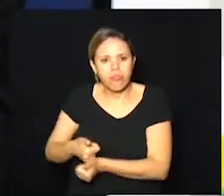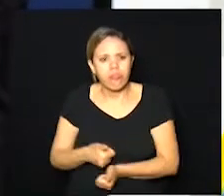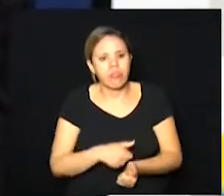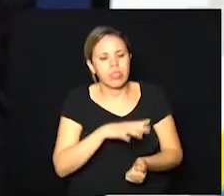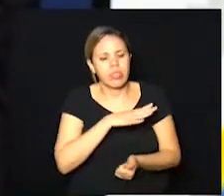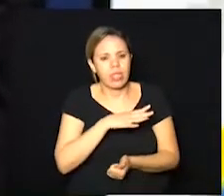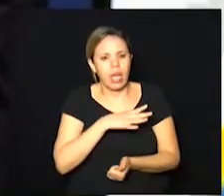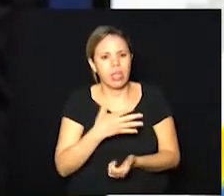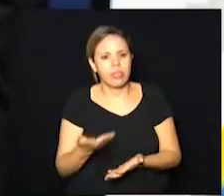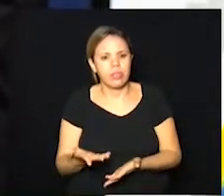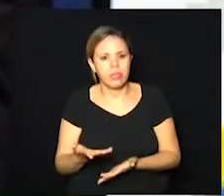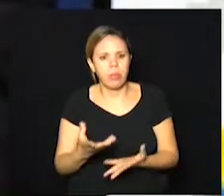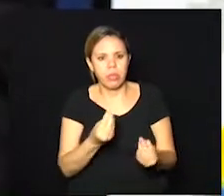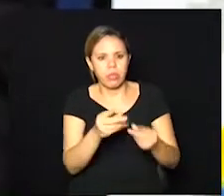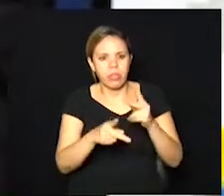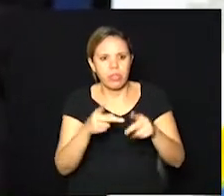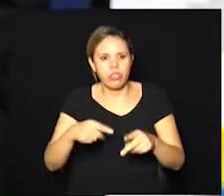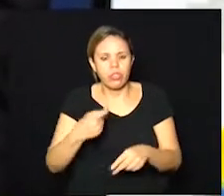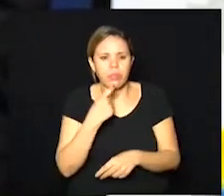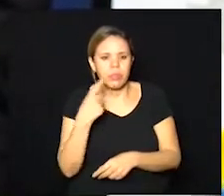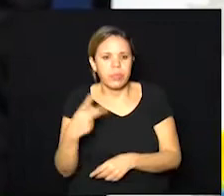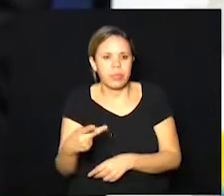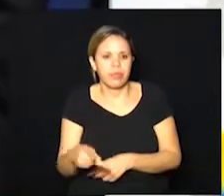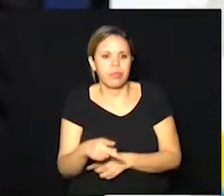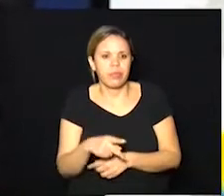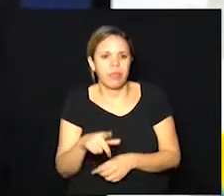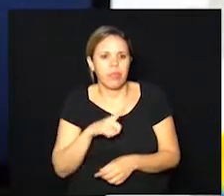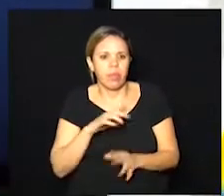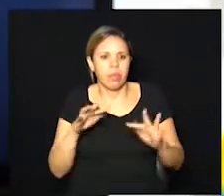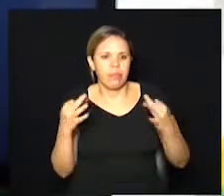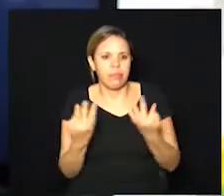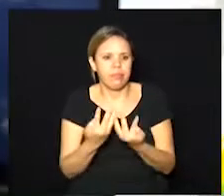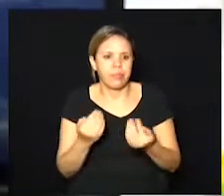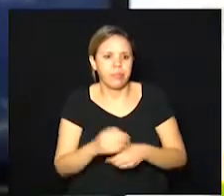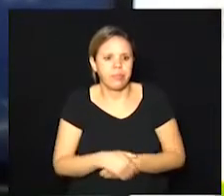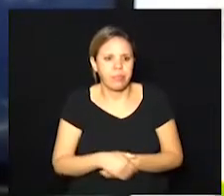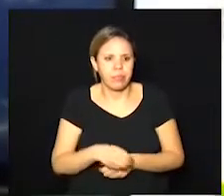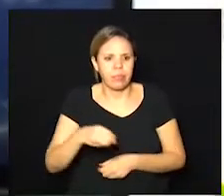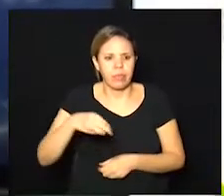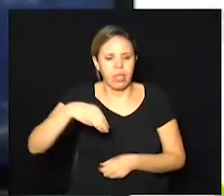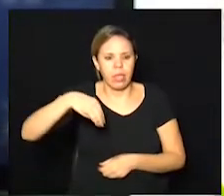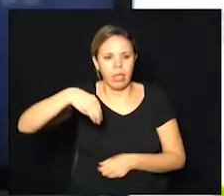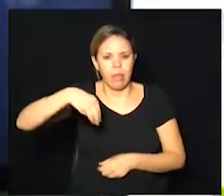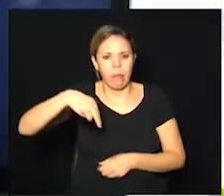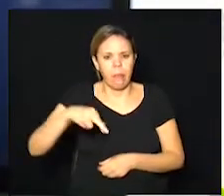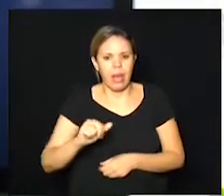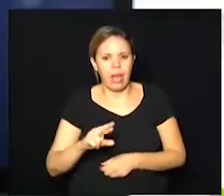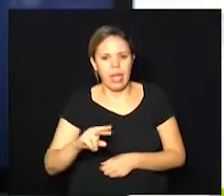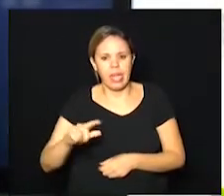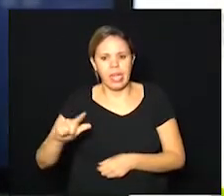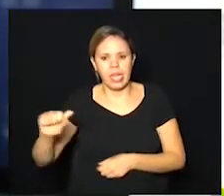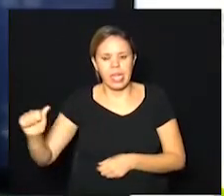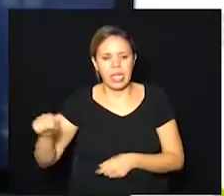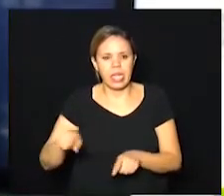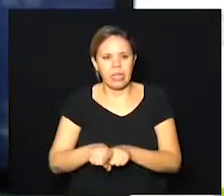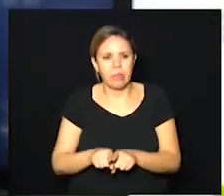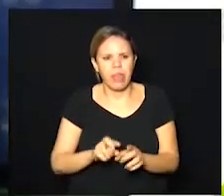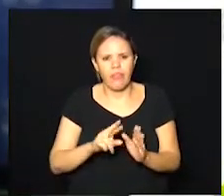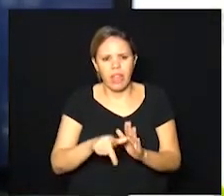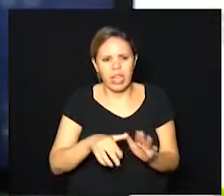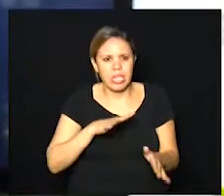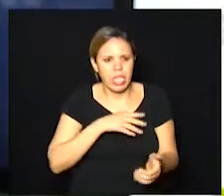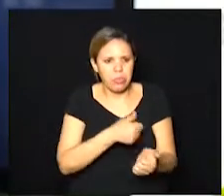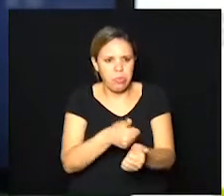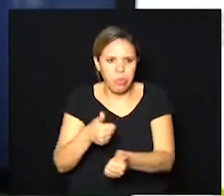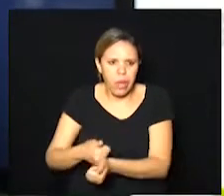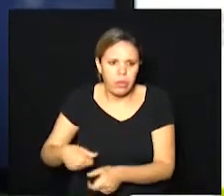estou falando porque nós temos muita gente de Campinas, que tem até parentes. Marília, pega ali Pompeia, Bastos.